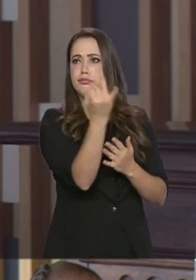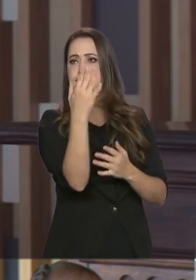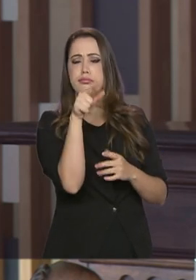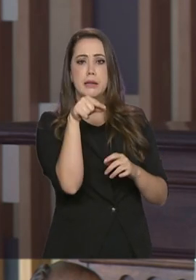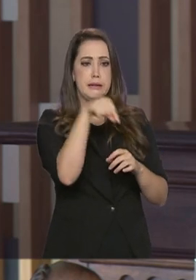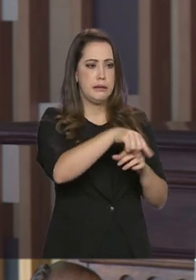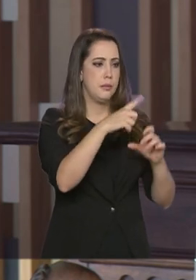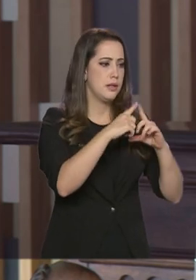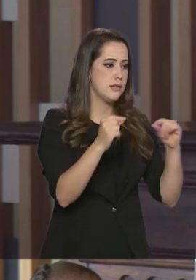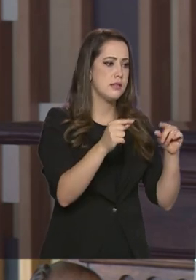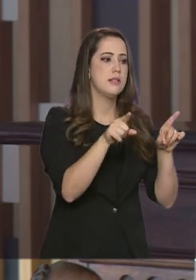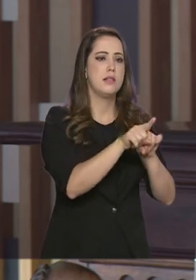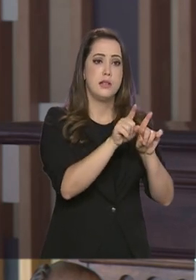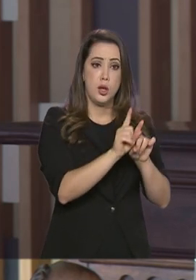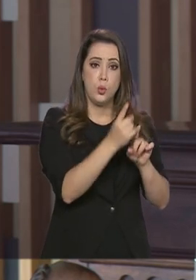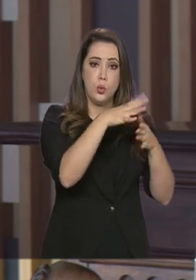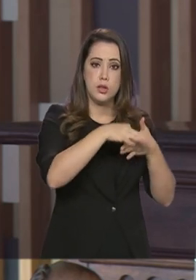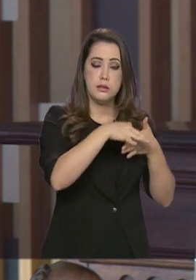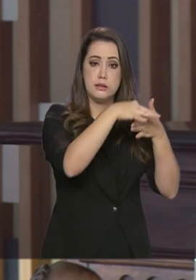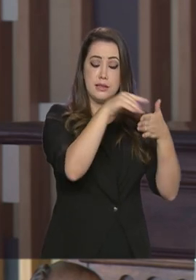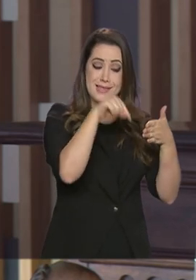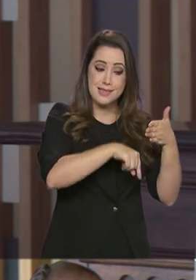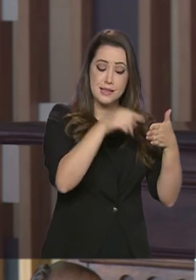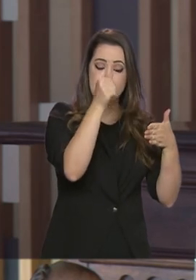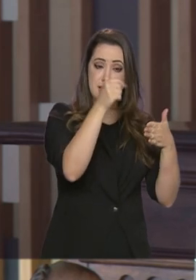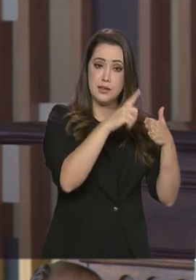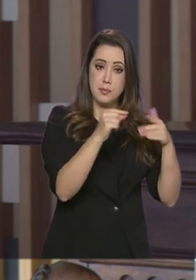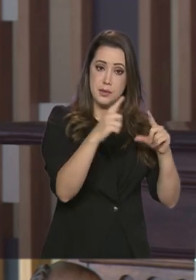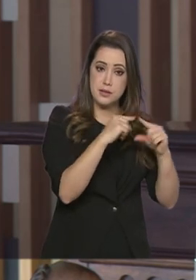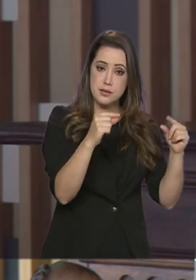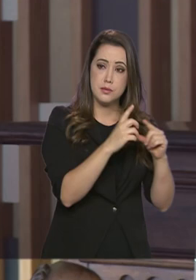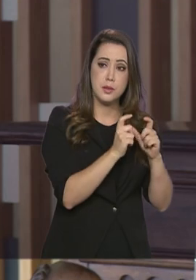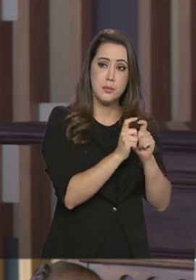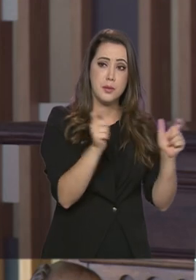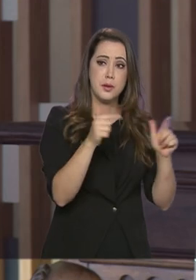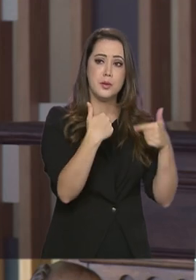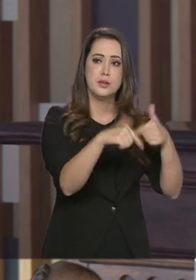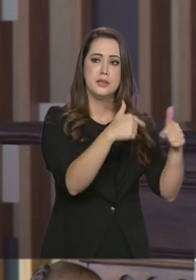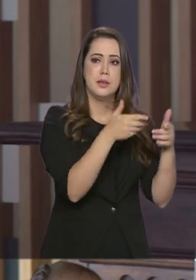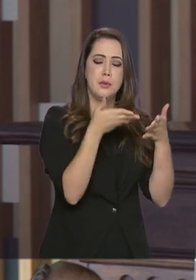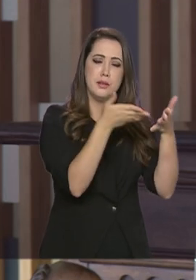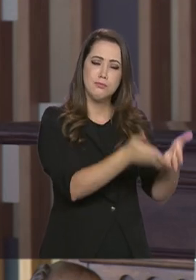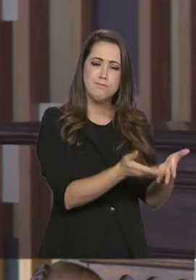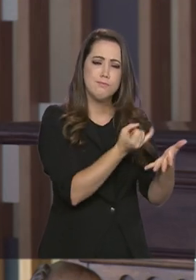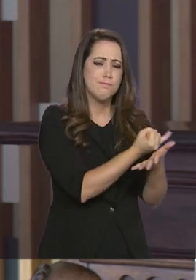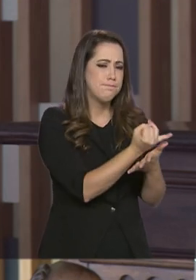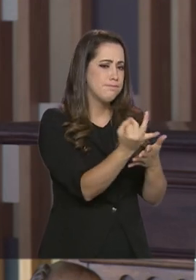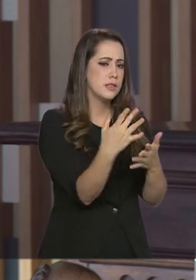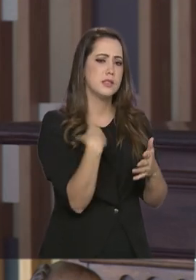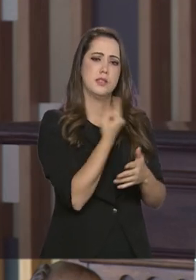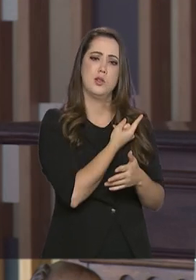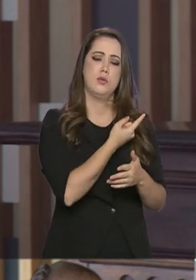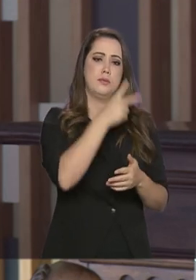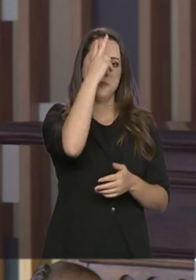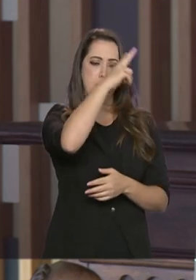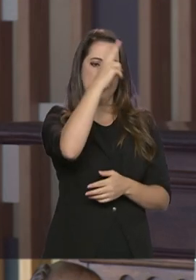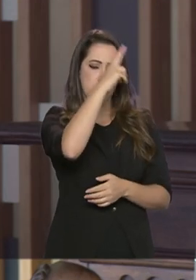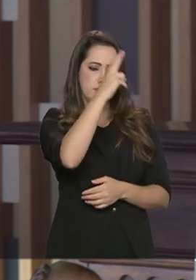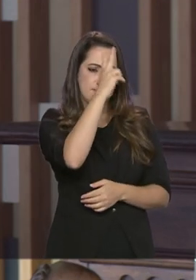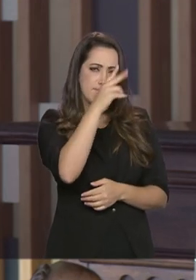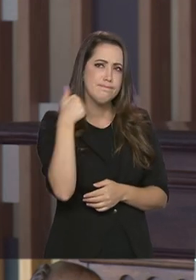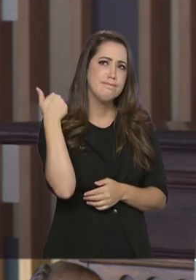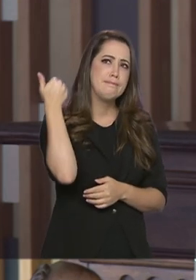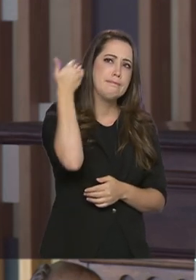gente montou para isso, porque foi a maior operação desse tipo que já foi feita na nossa história. Até aqui já